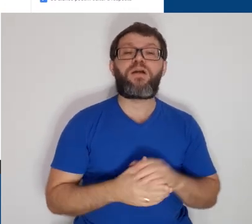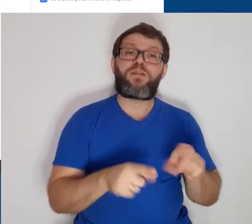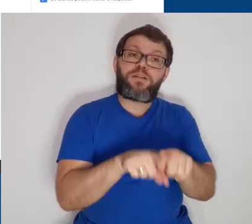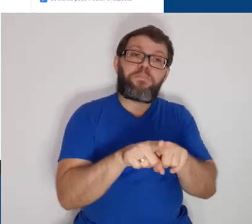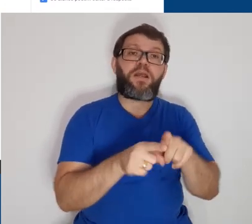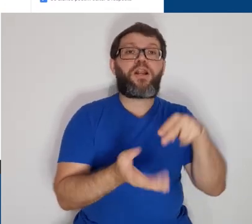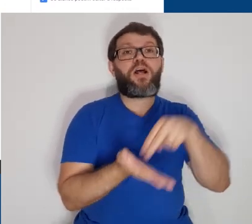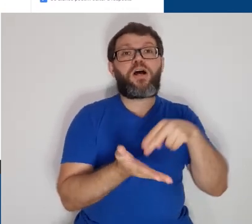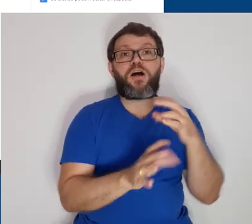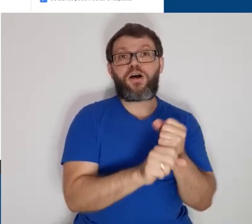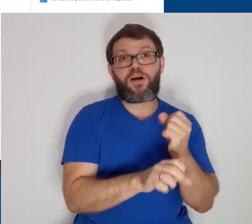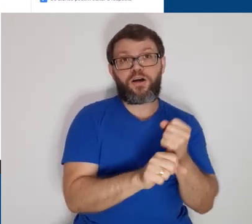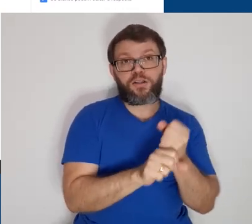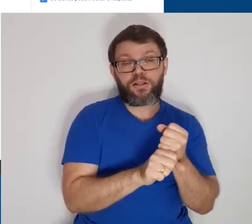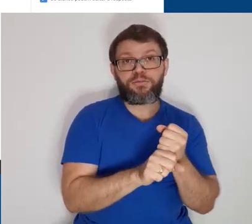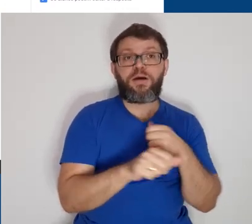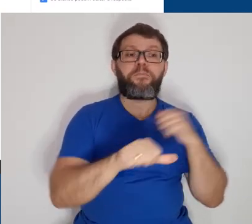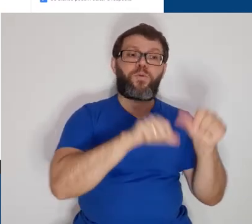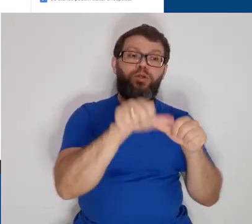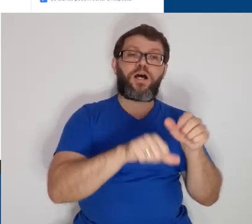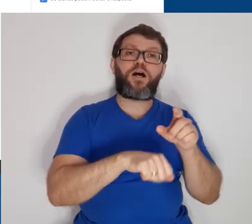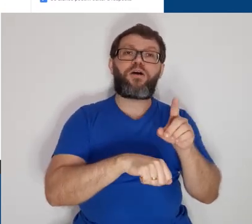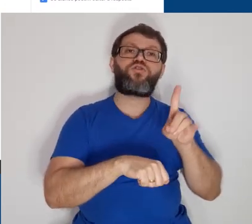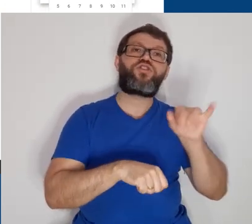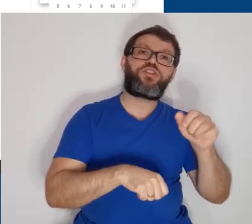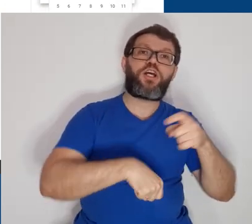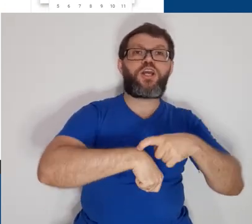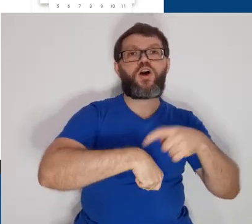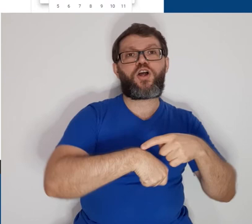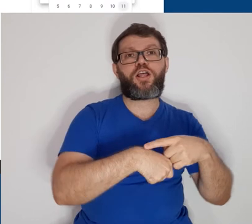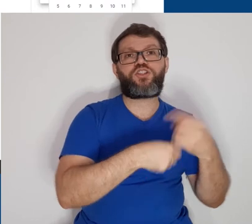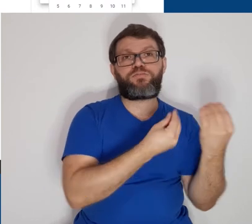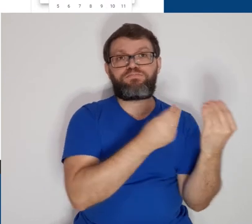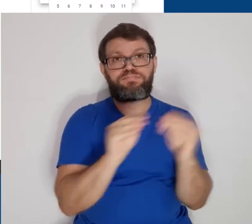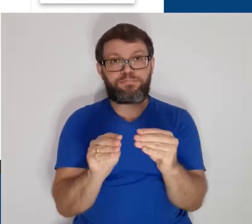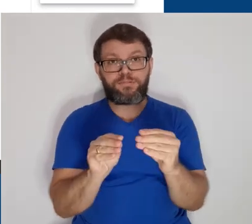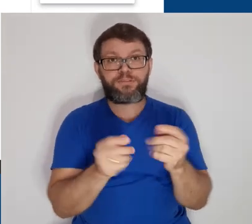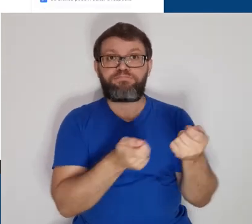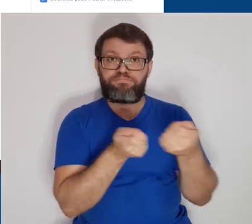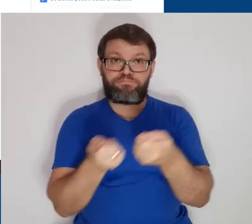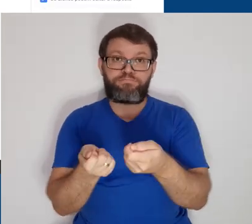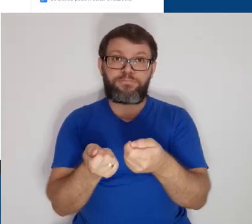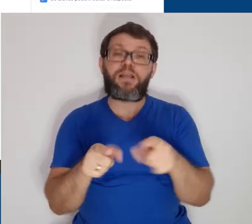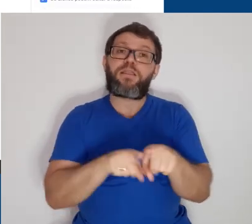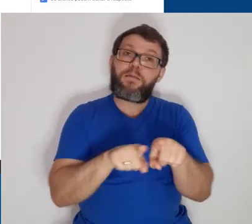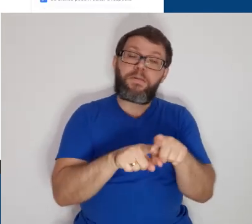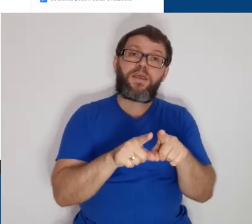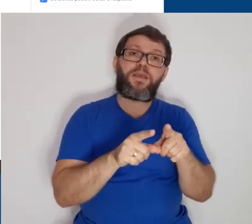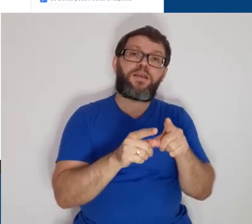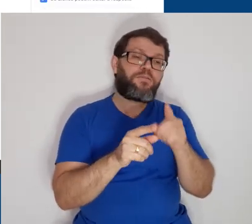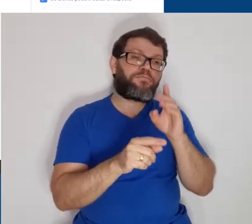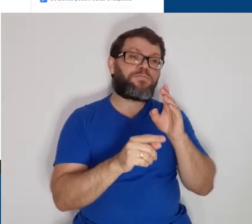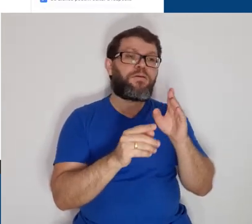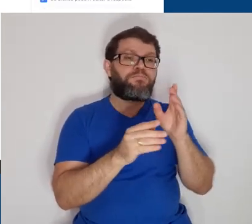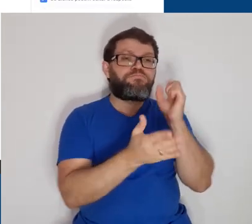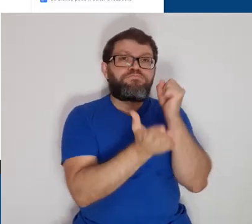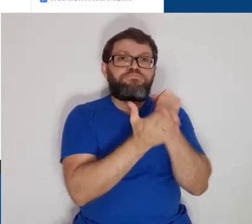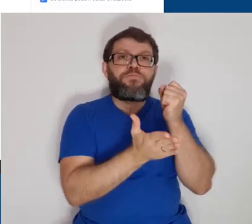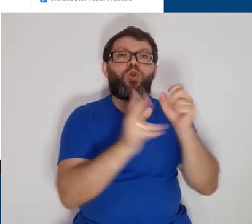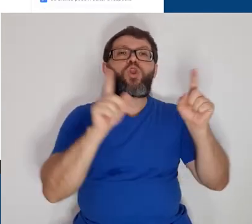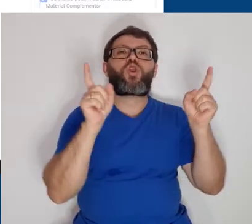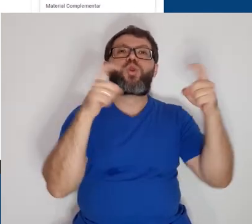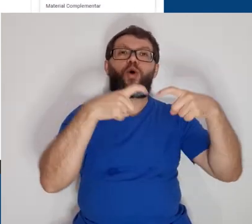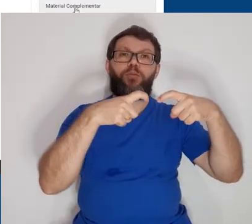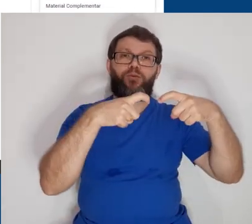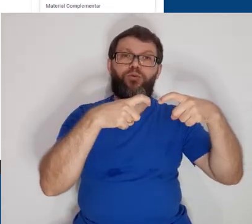definir a pontuação, alterar a data e a hora de entrega e também definir um tópico para essa